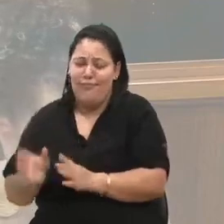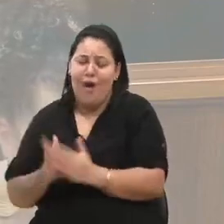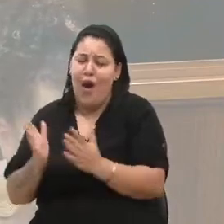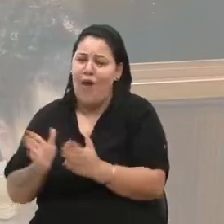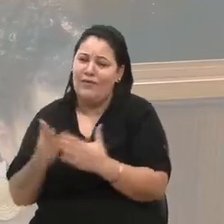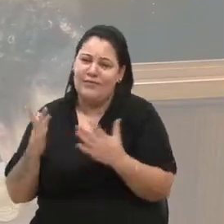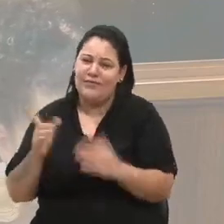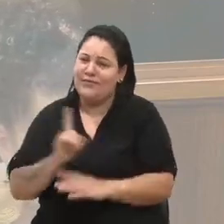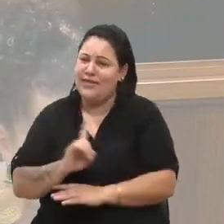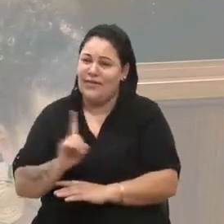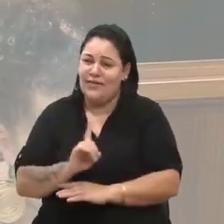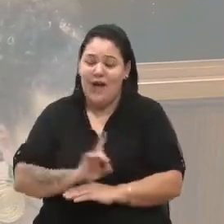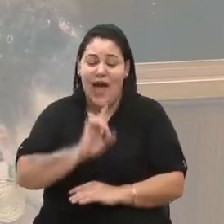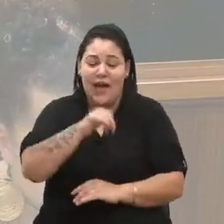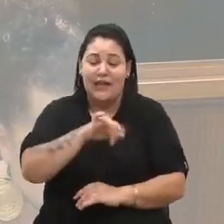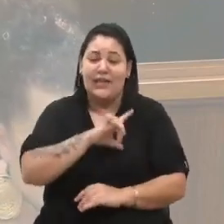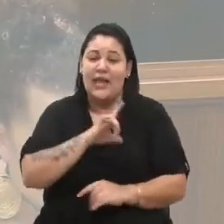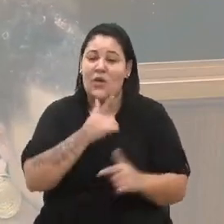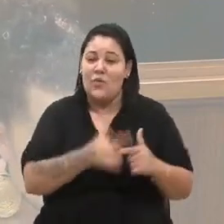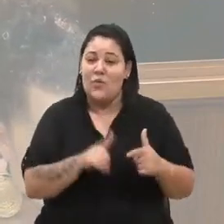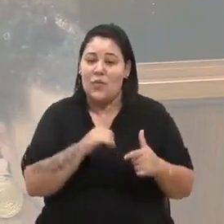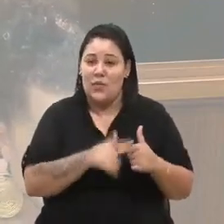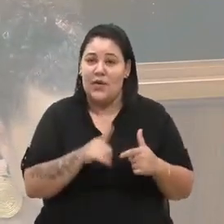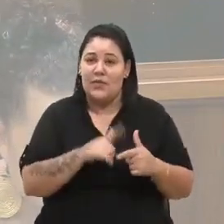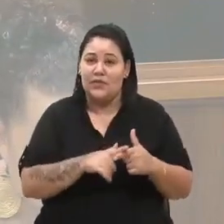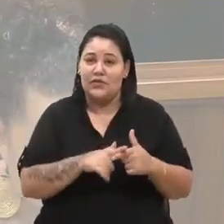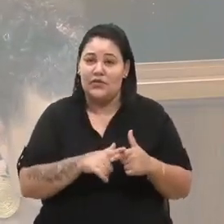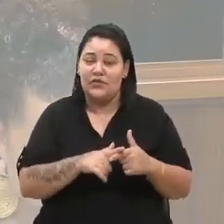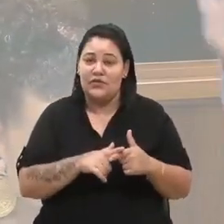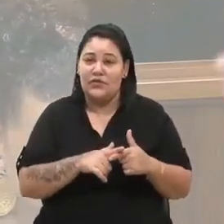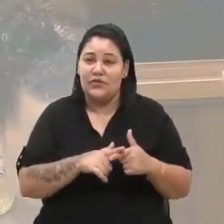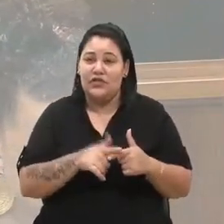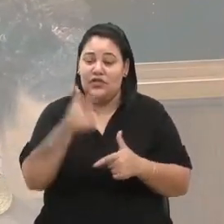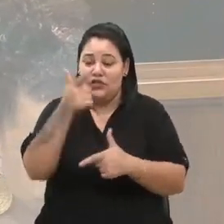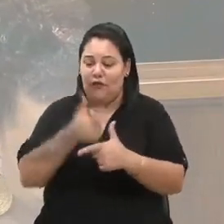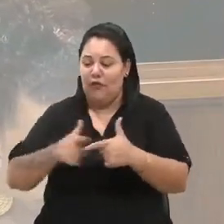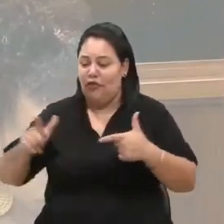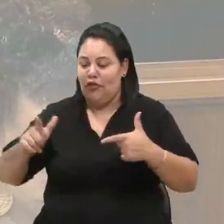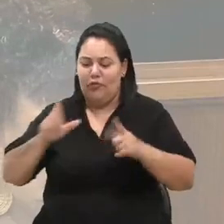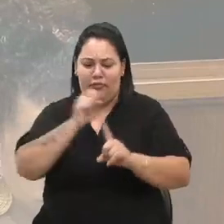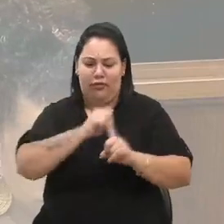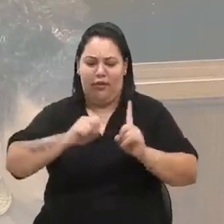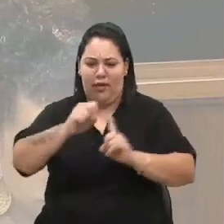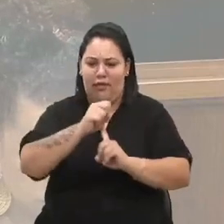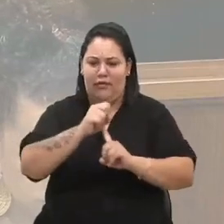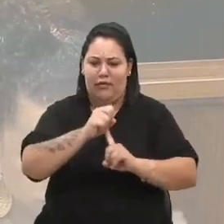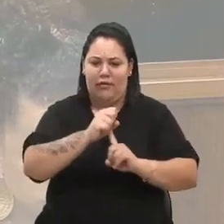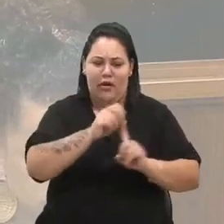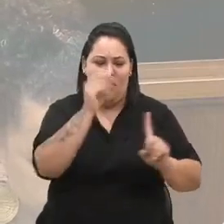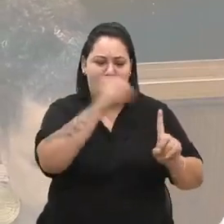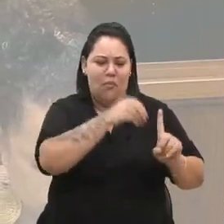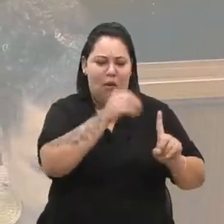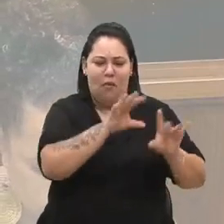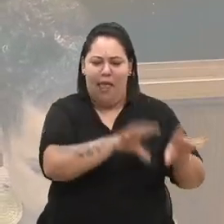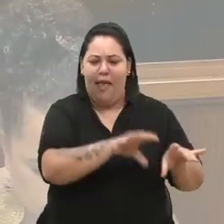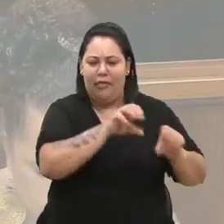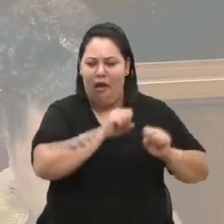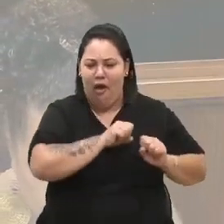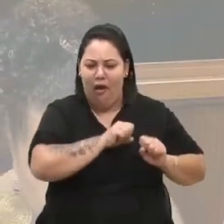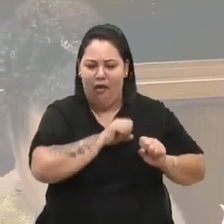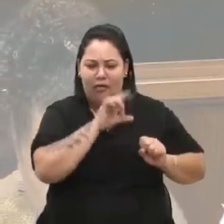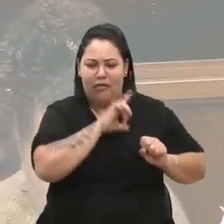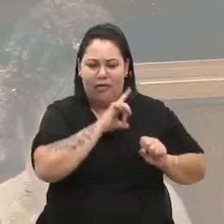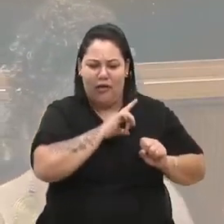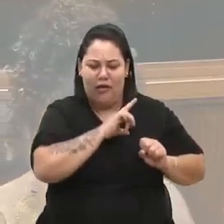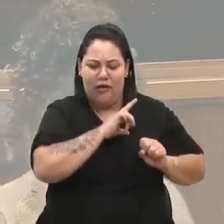problema de visão de sociedade, de que os mais pobres adotam ou têm animais de